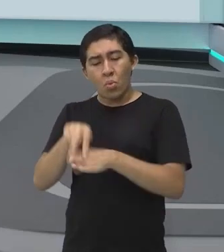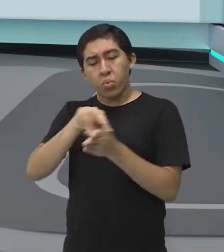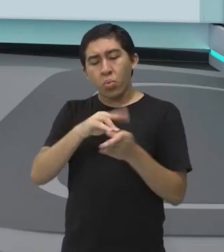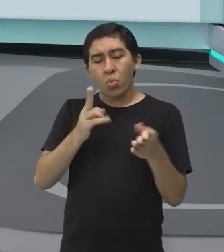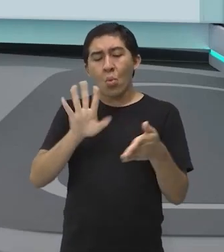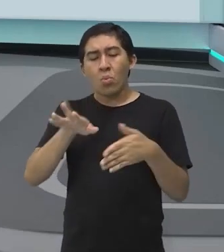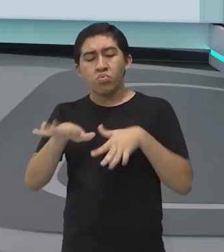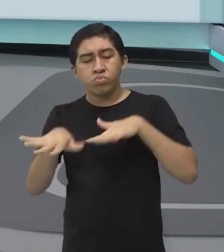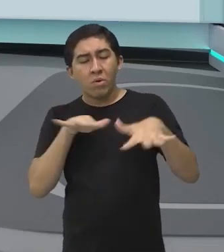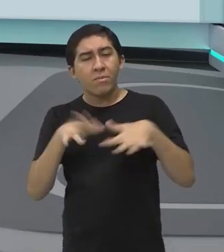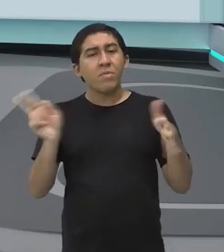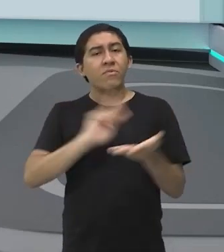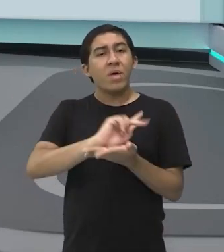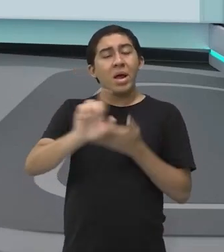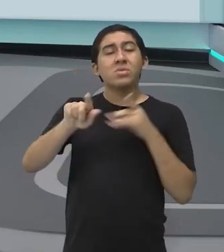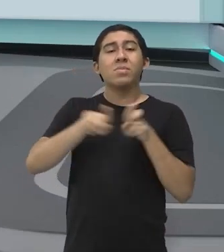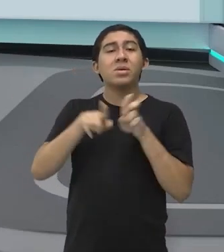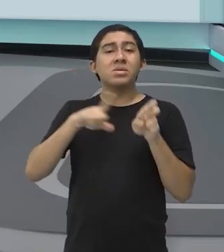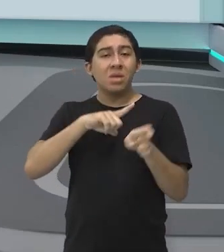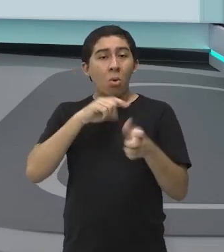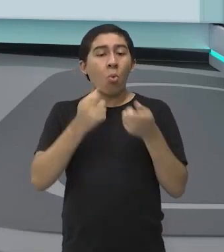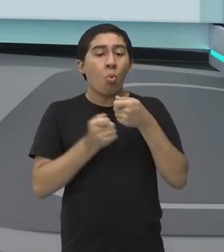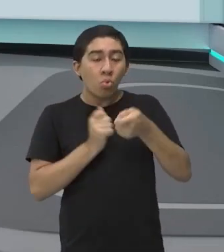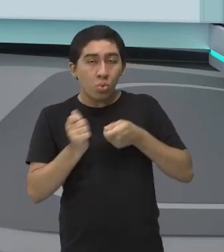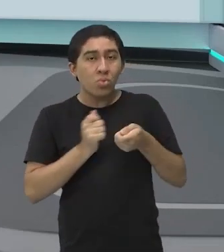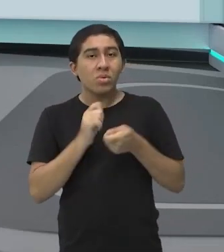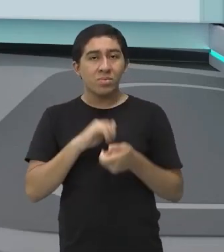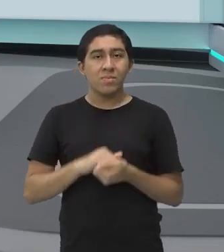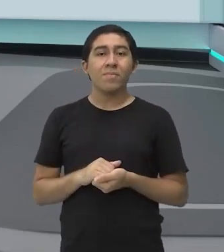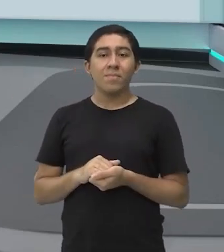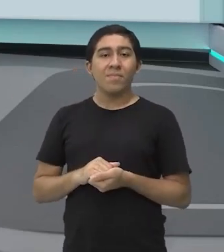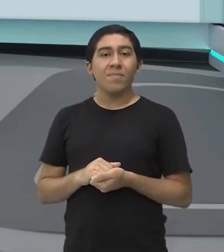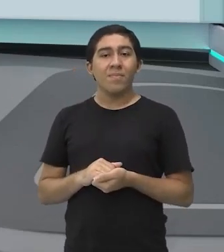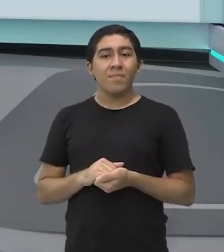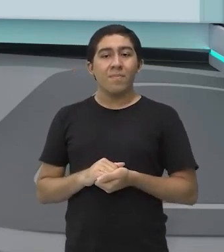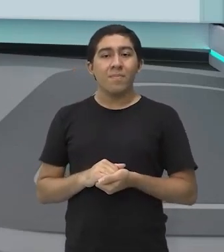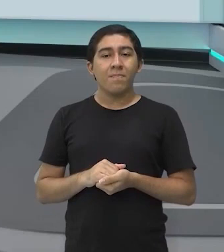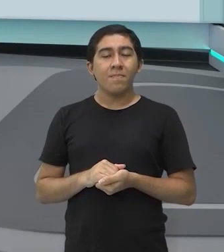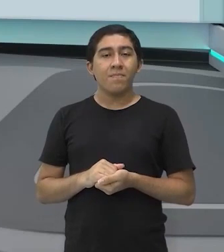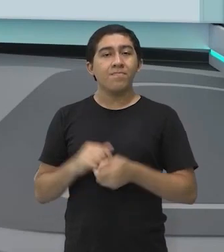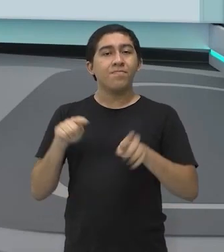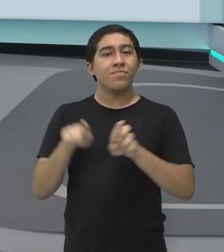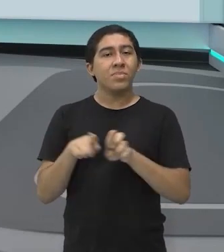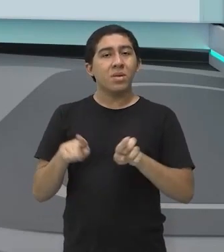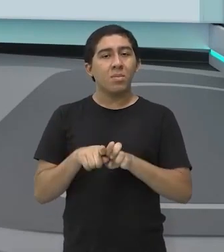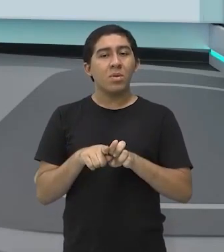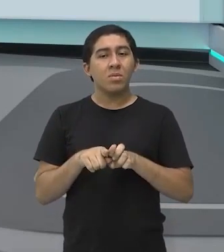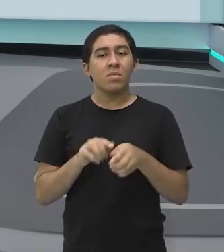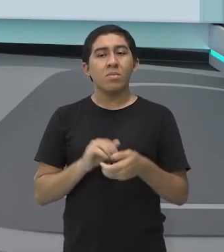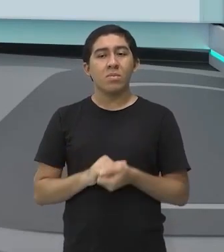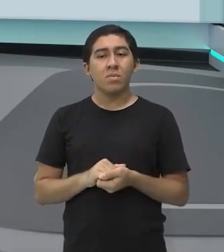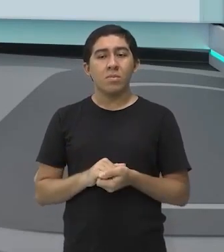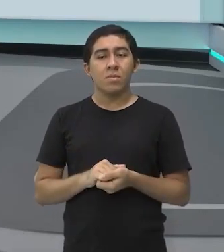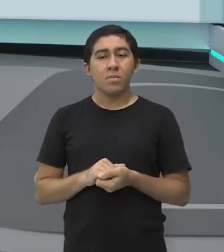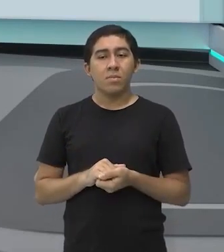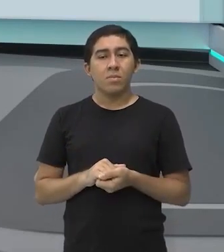e mantendo o controle deles ali o tempo todo nos pés, tá bom? E aí, o Rodney Mullen,